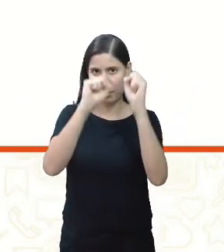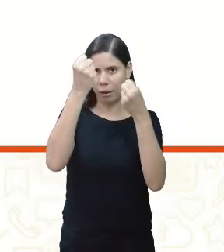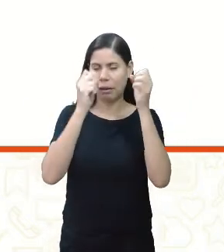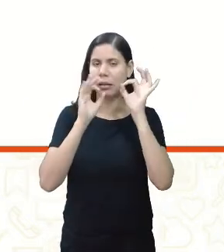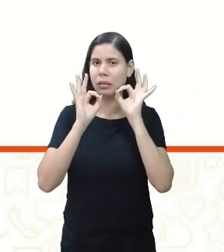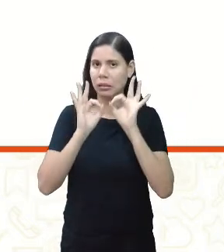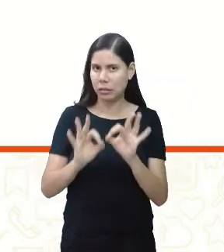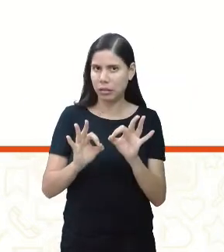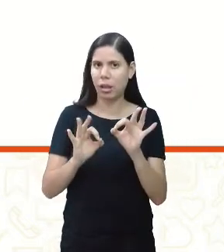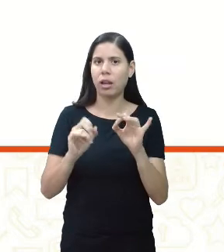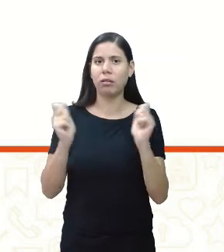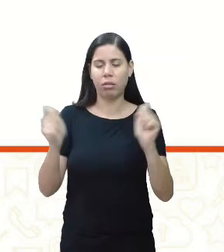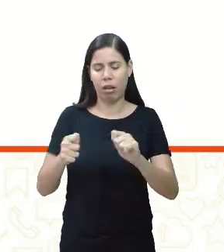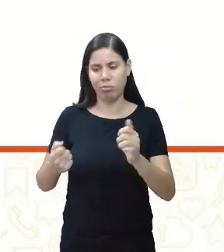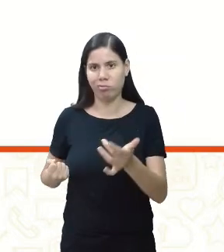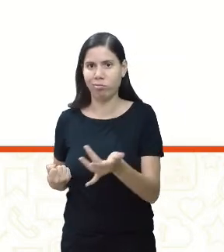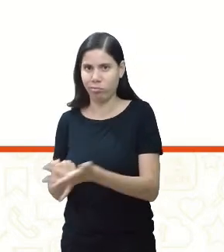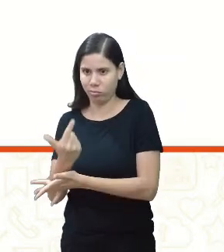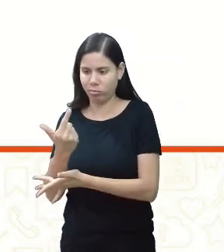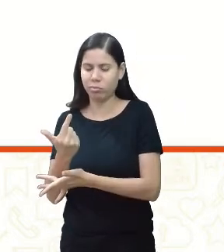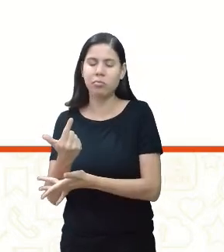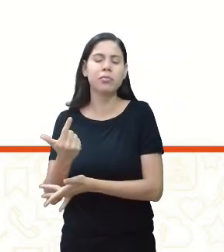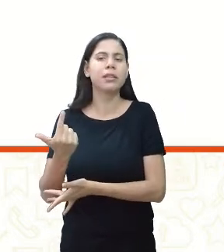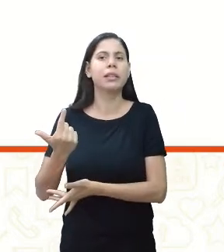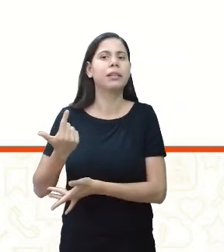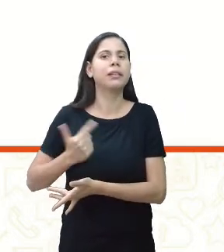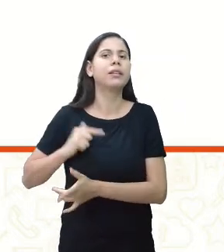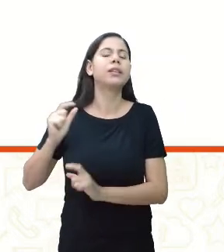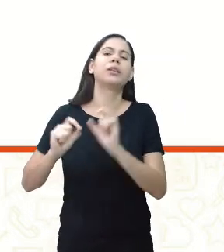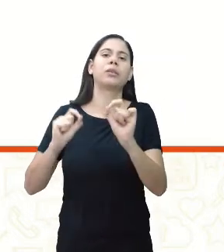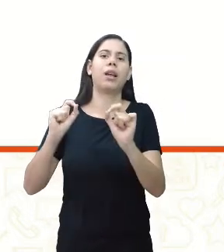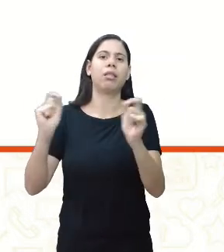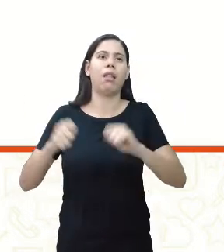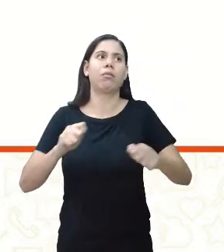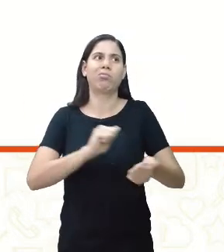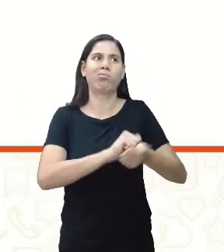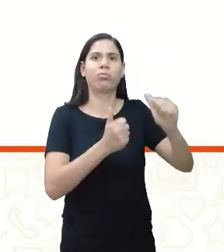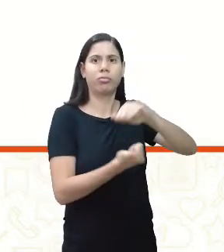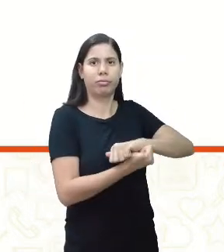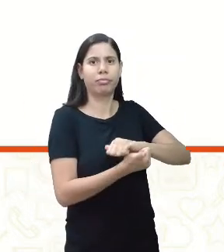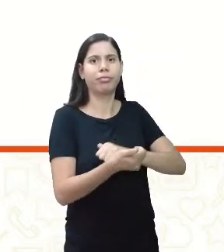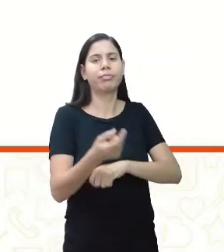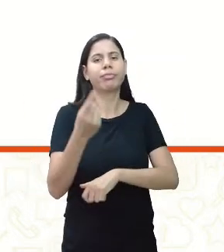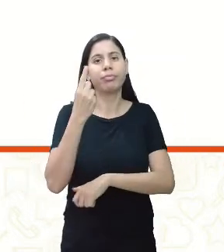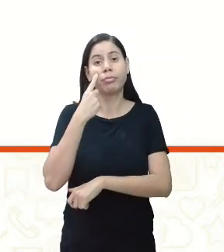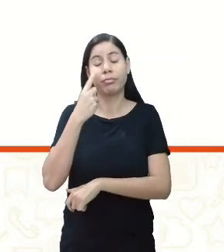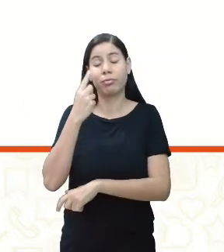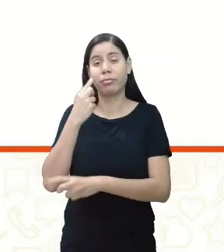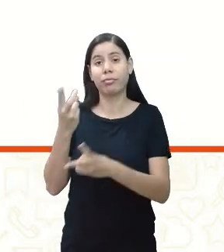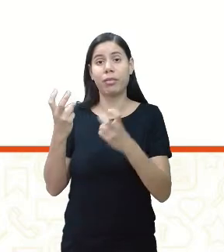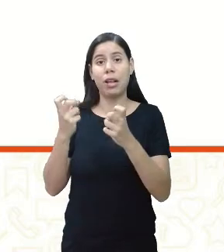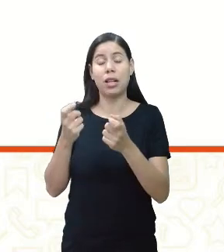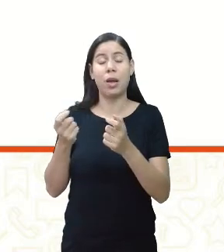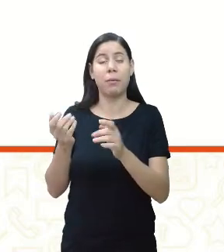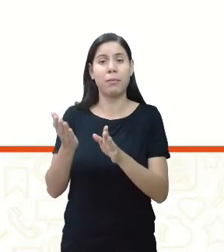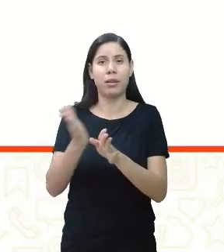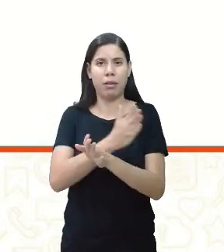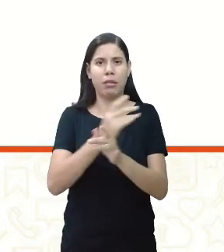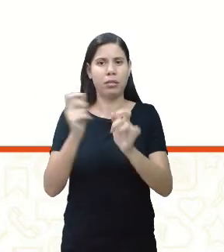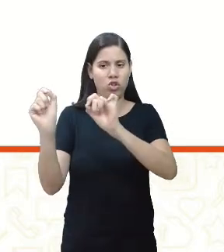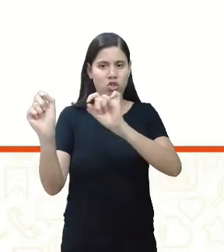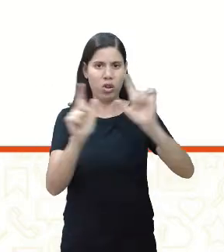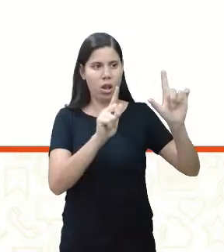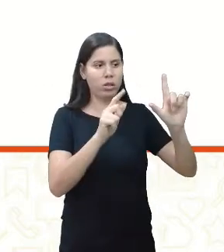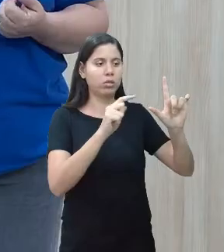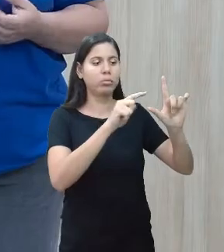feitas, já compradas, não é? E tem essa pequena adaptação. Perceba que no outro, no primeiro, no